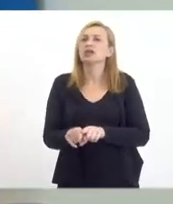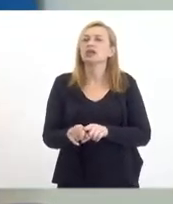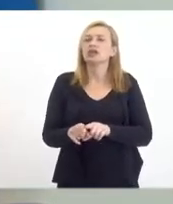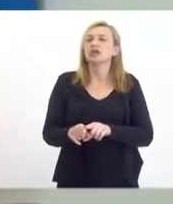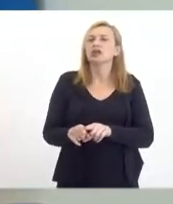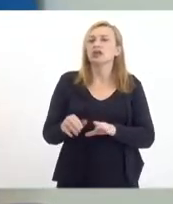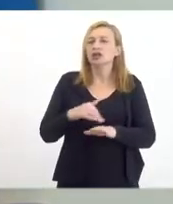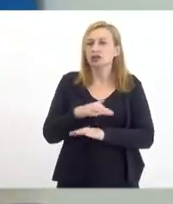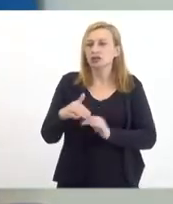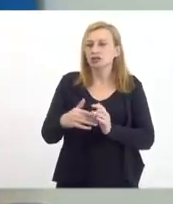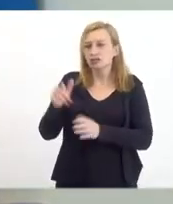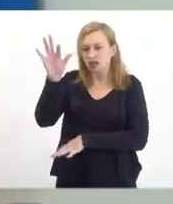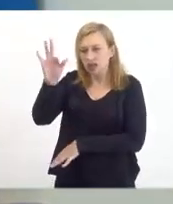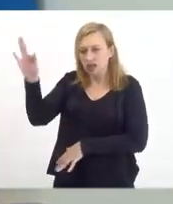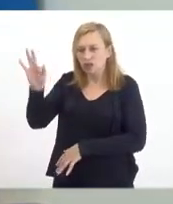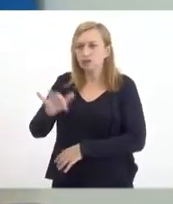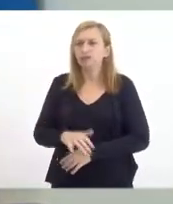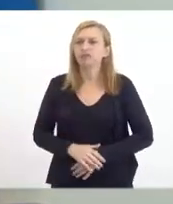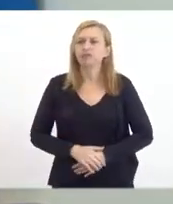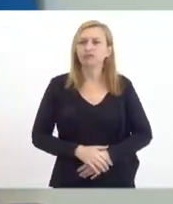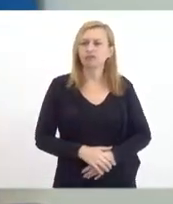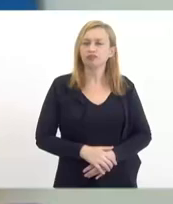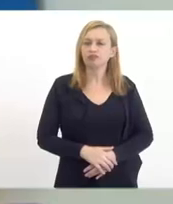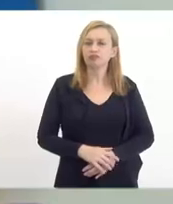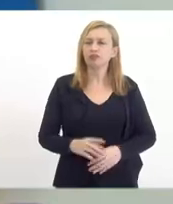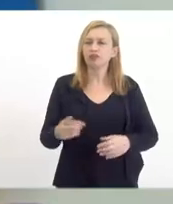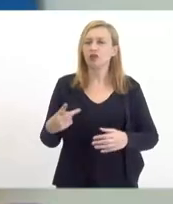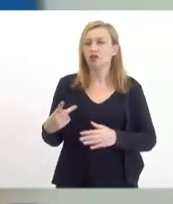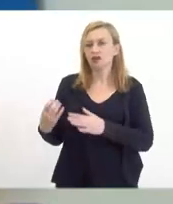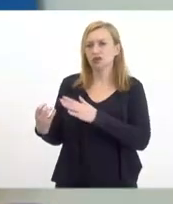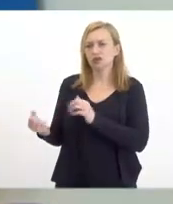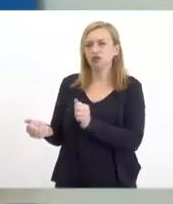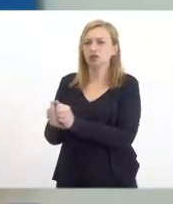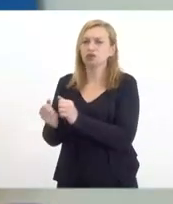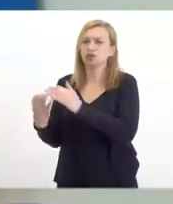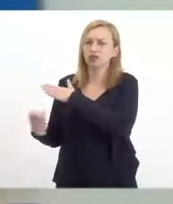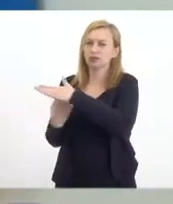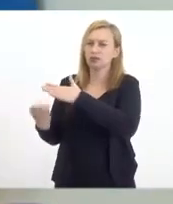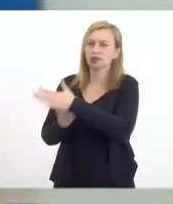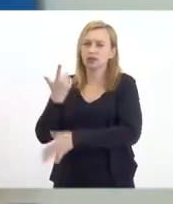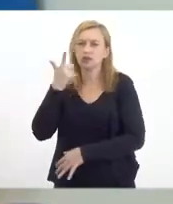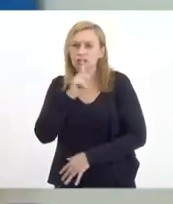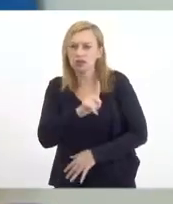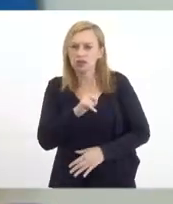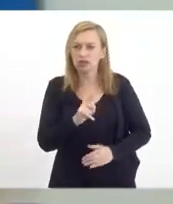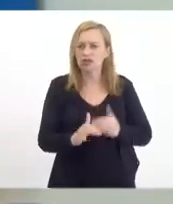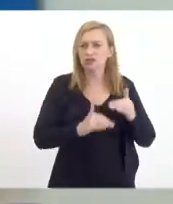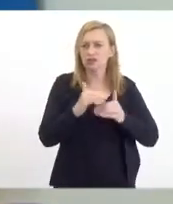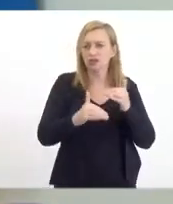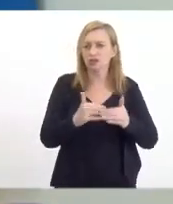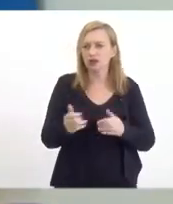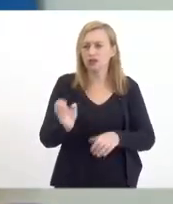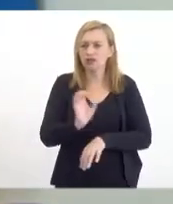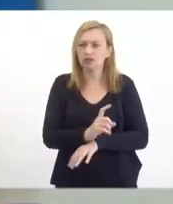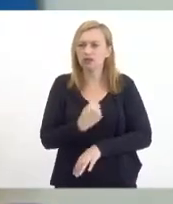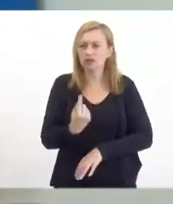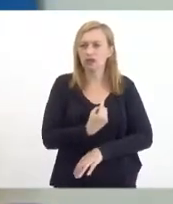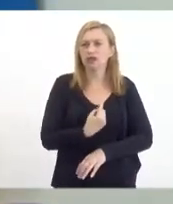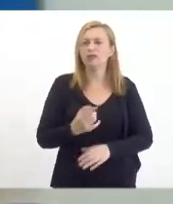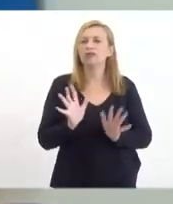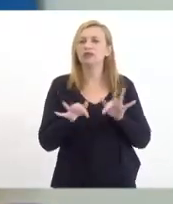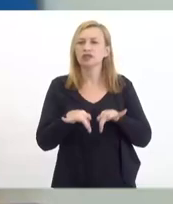Transpetro, para que a gente consiga endogenizar isso no nosso Estado. Para terminar,